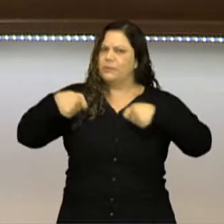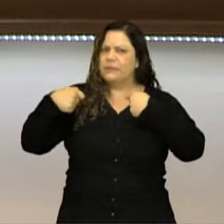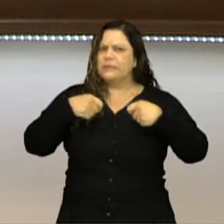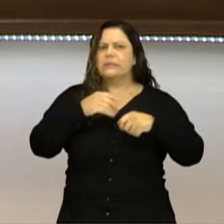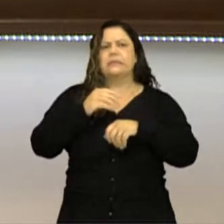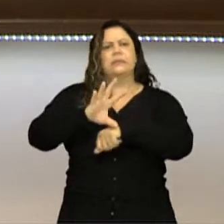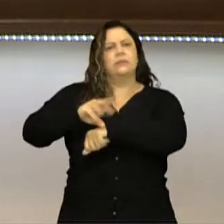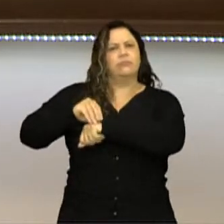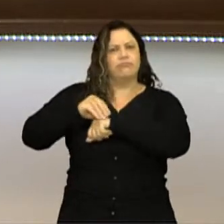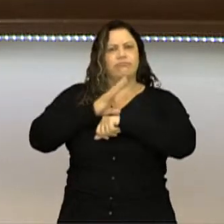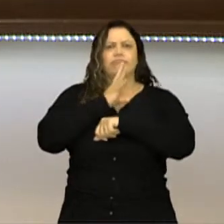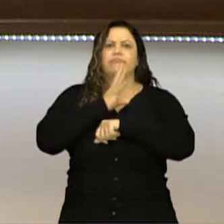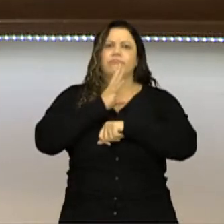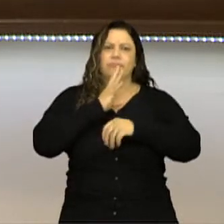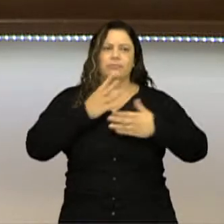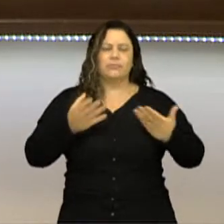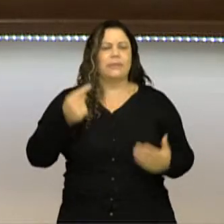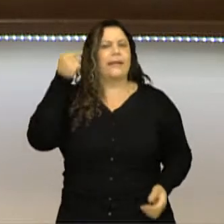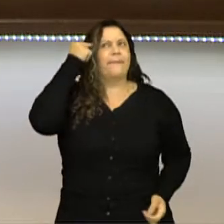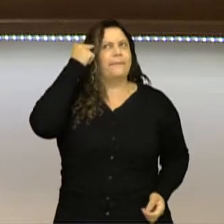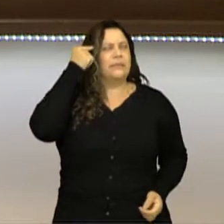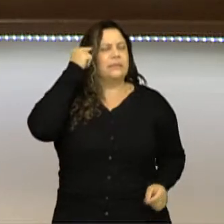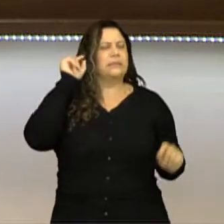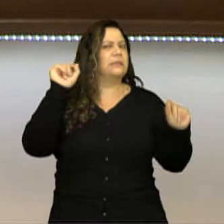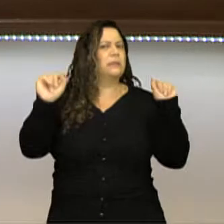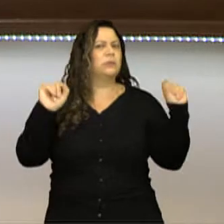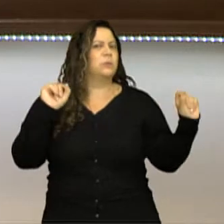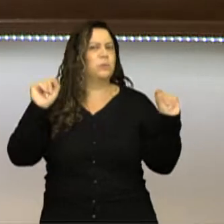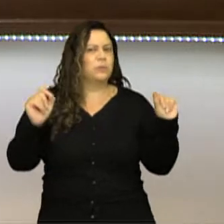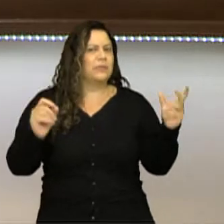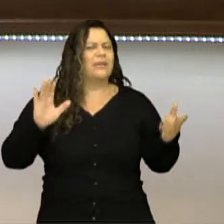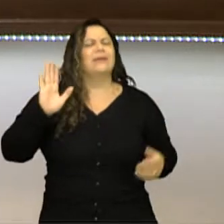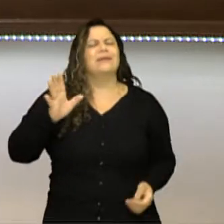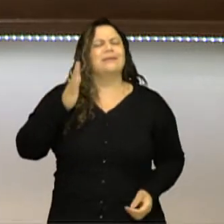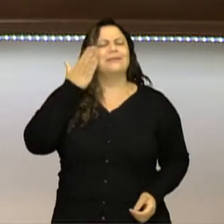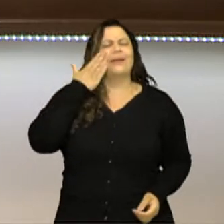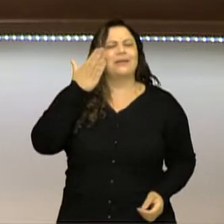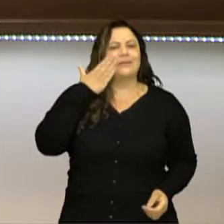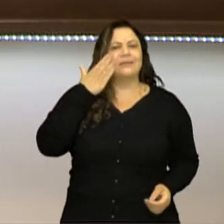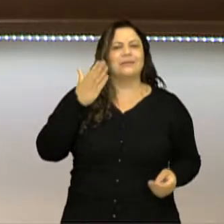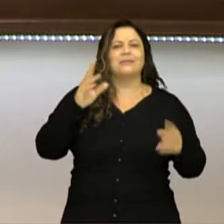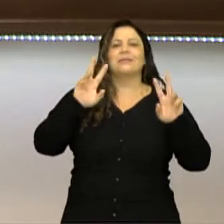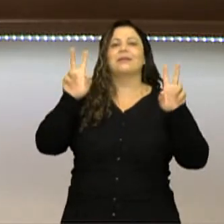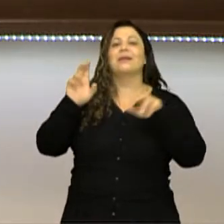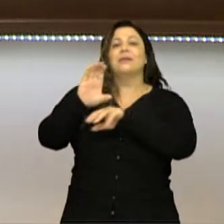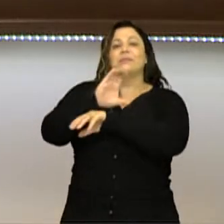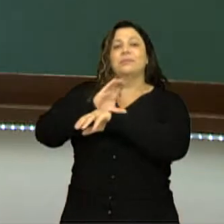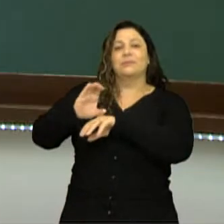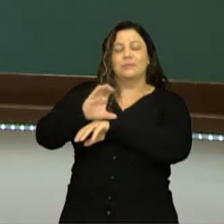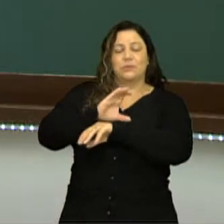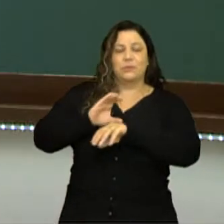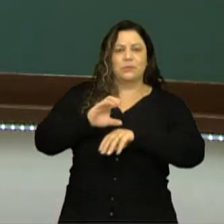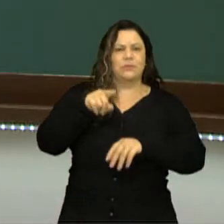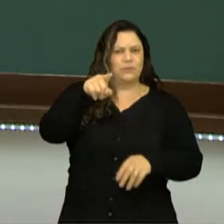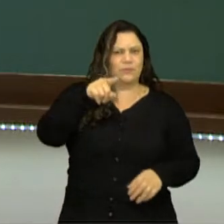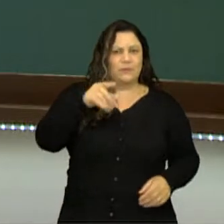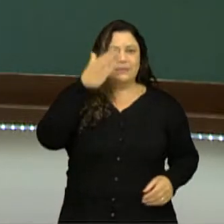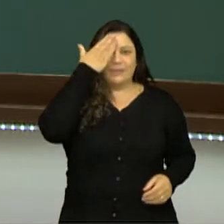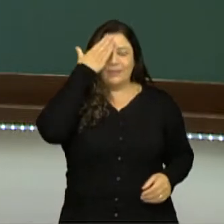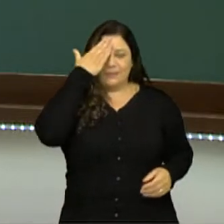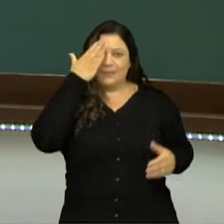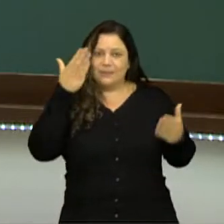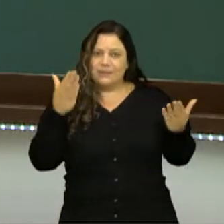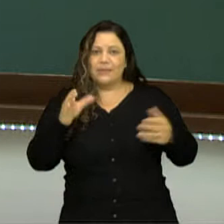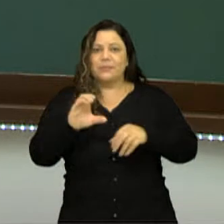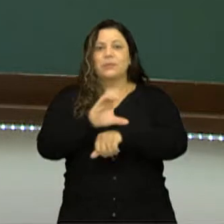Vamos começar aqui pensando um pouco sobre aquilo que a gente já sabe sobre a Constituição. Você já sabe que a